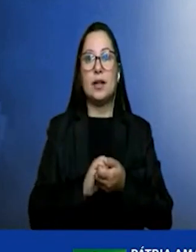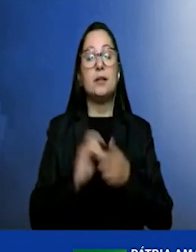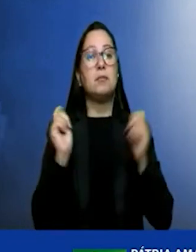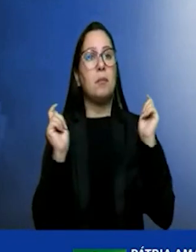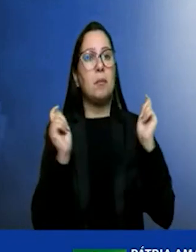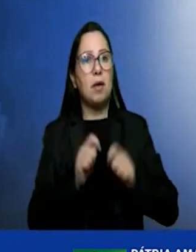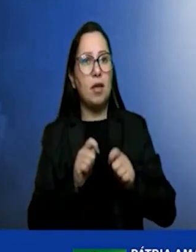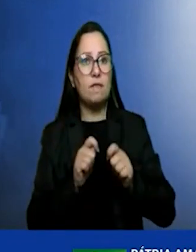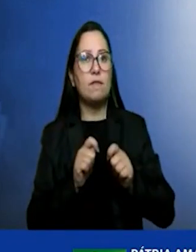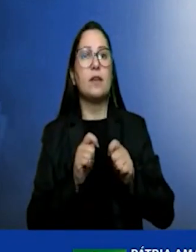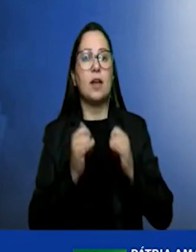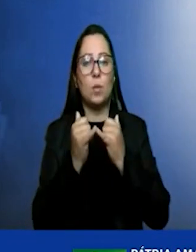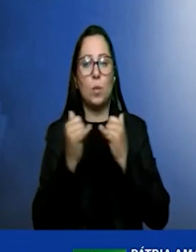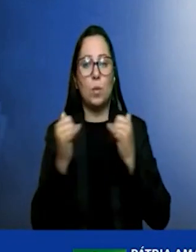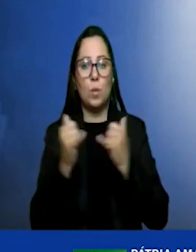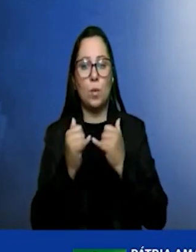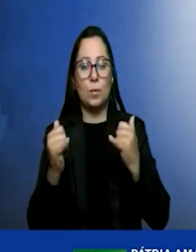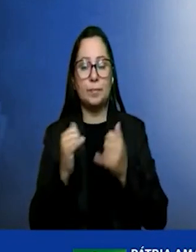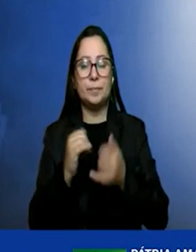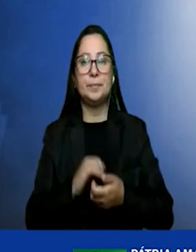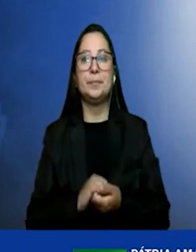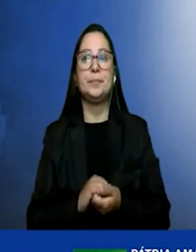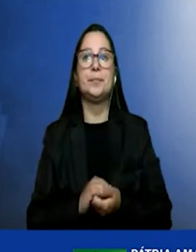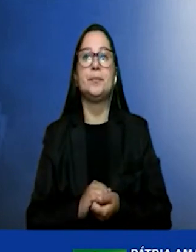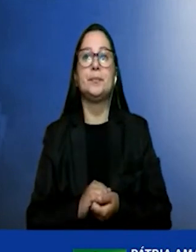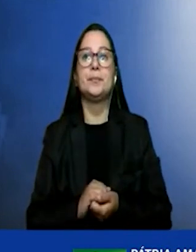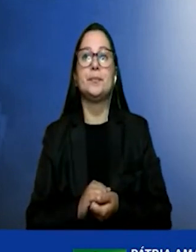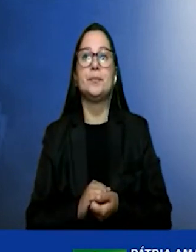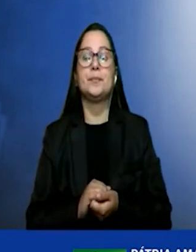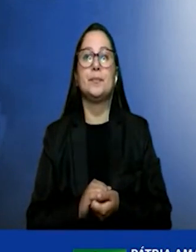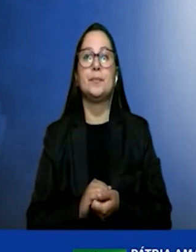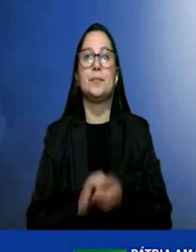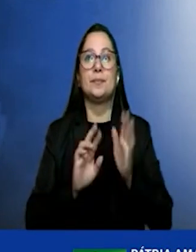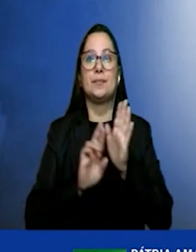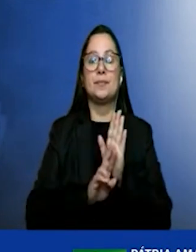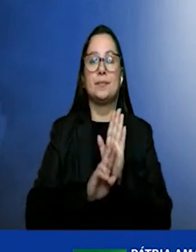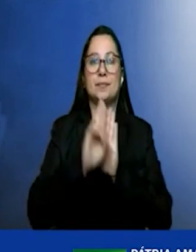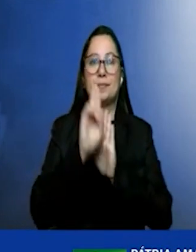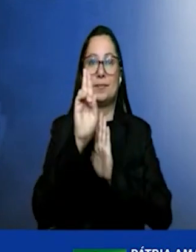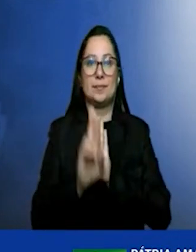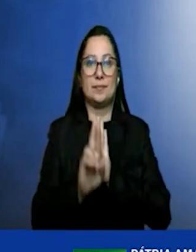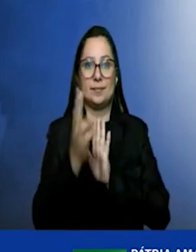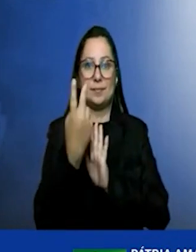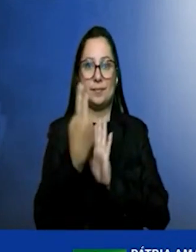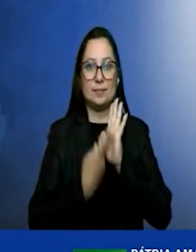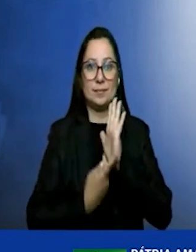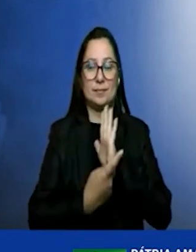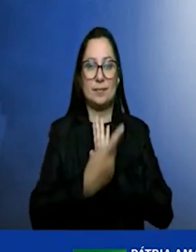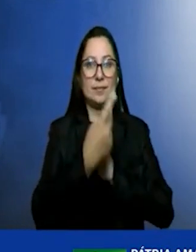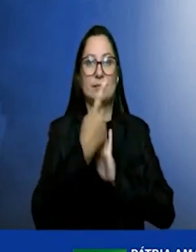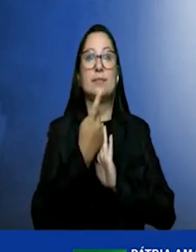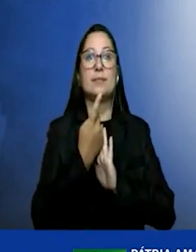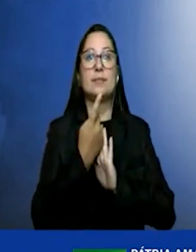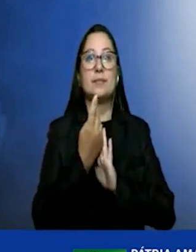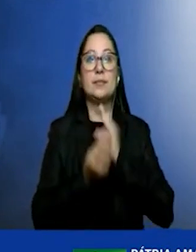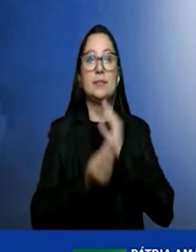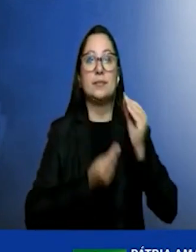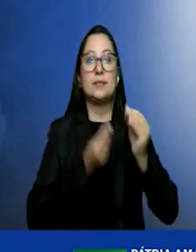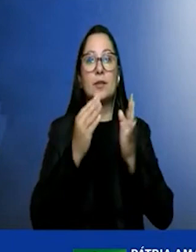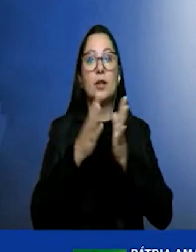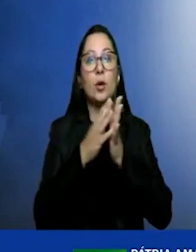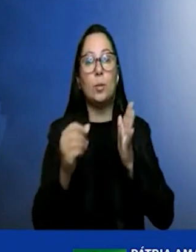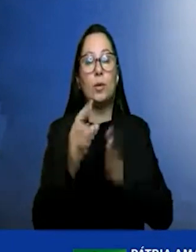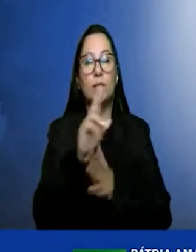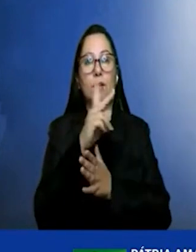eletrolizadores. Aí nós representamos uma representação esquemática do que é o rabo de hidrogênio verde do